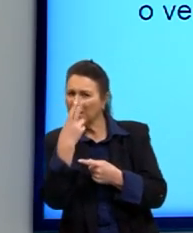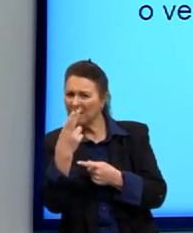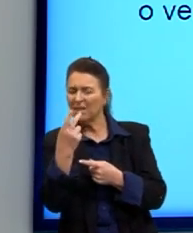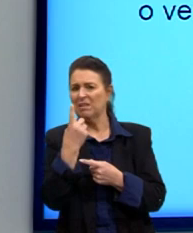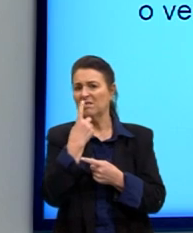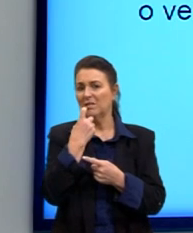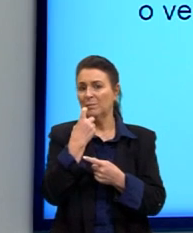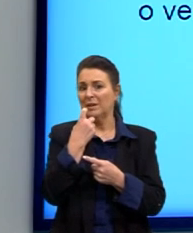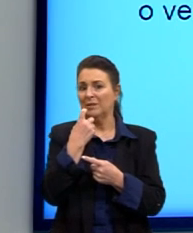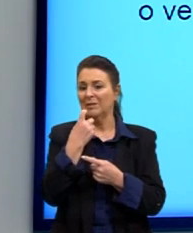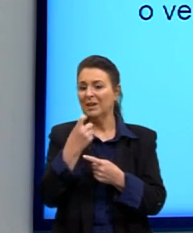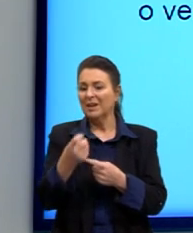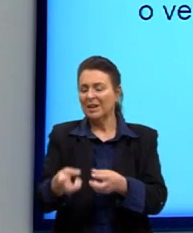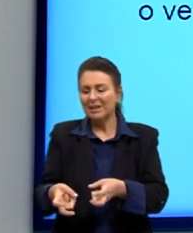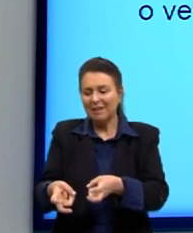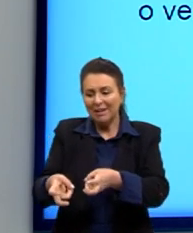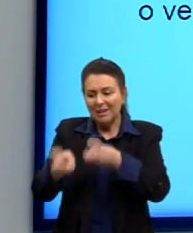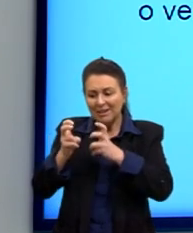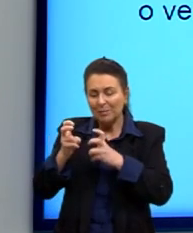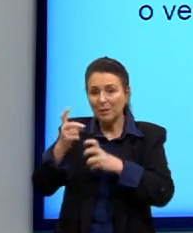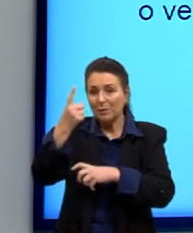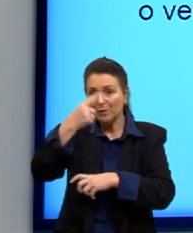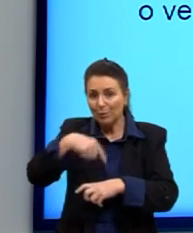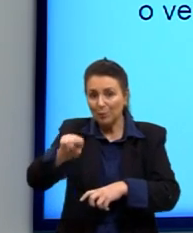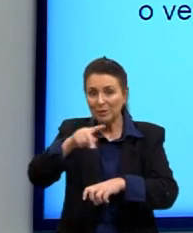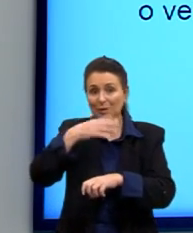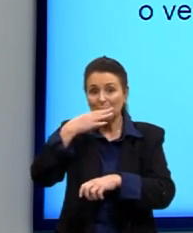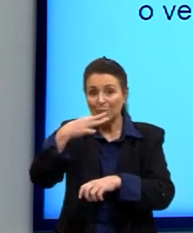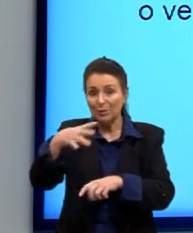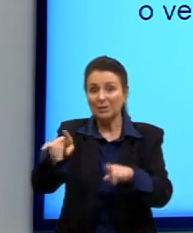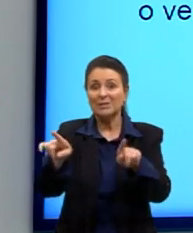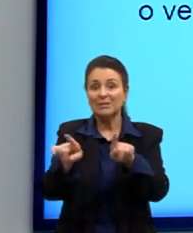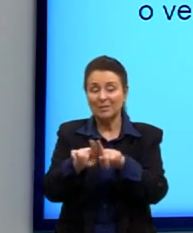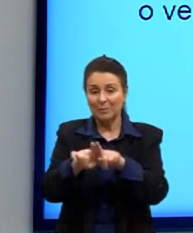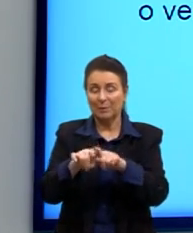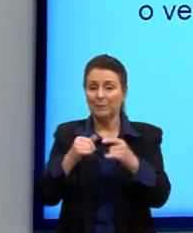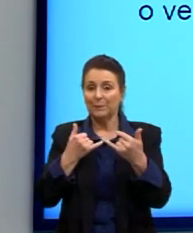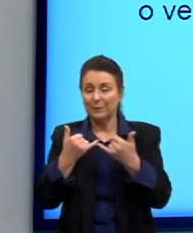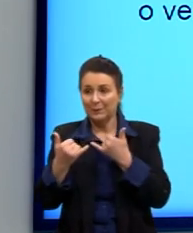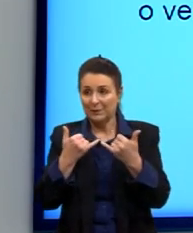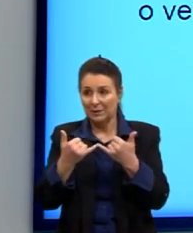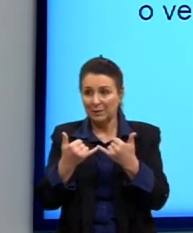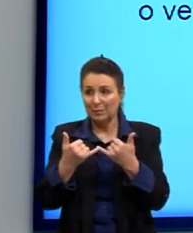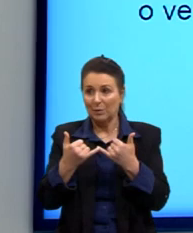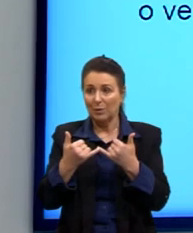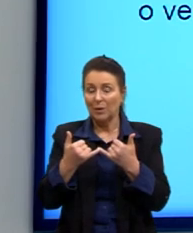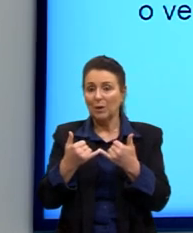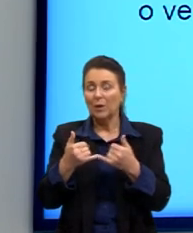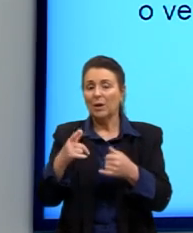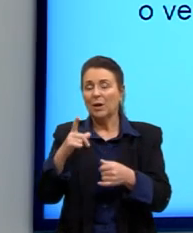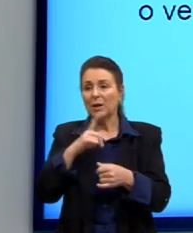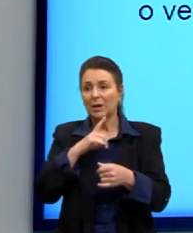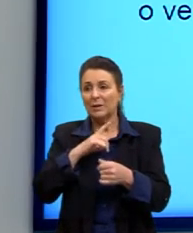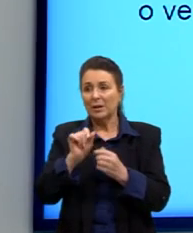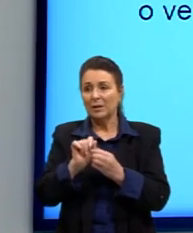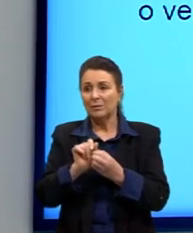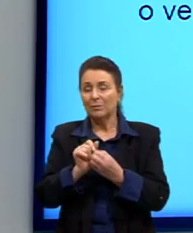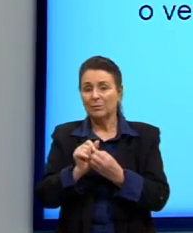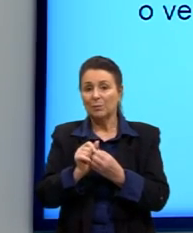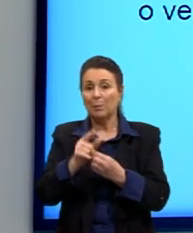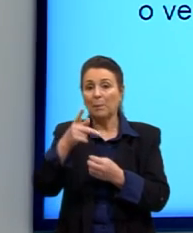recebendo, então, todas as outras cores, certo? Por exemplo, né? Aqui eu tenho um prisma.